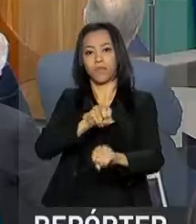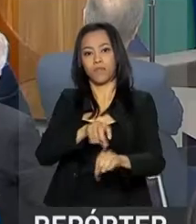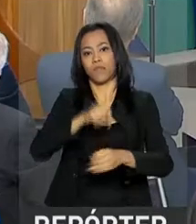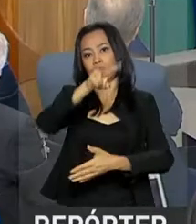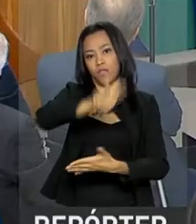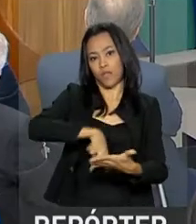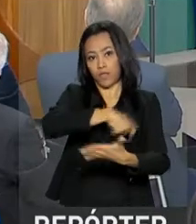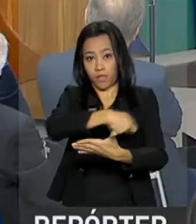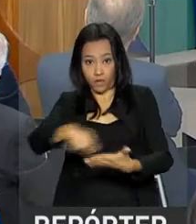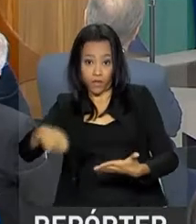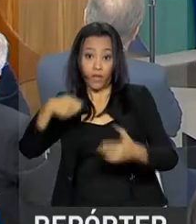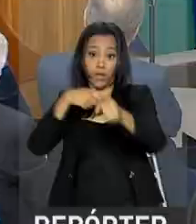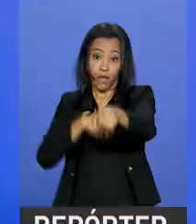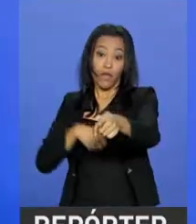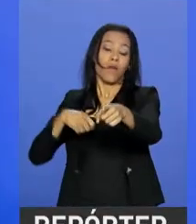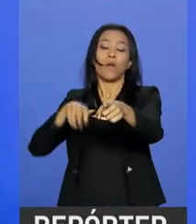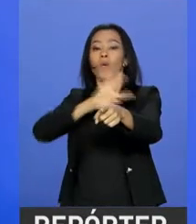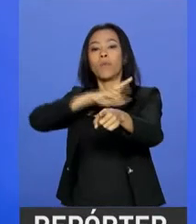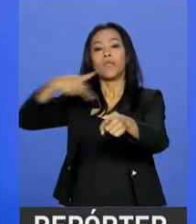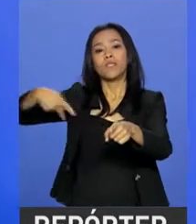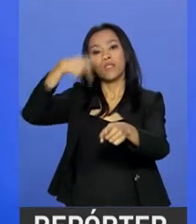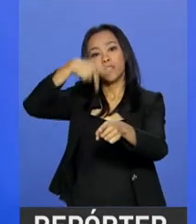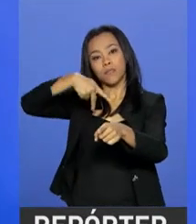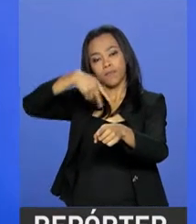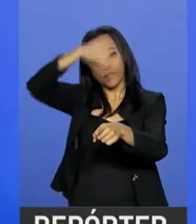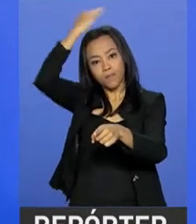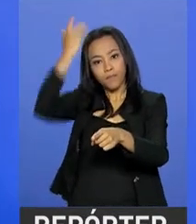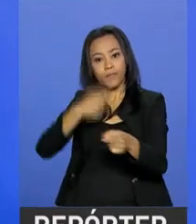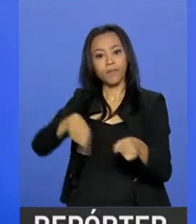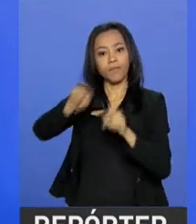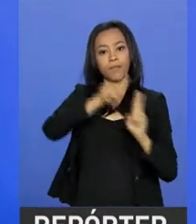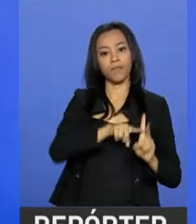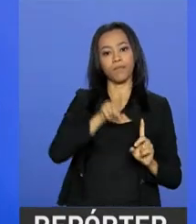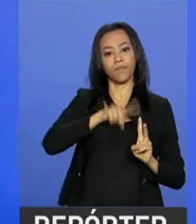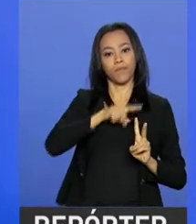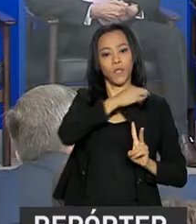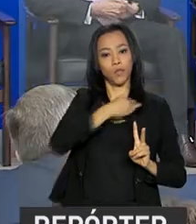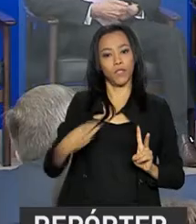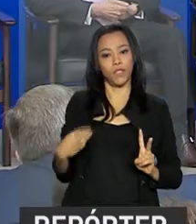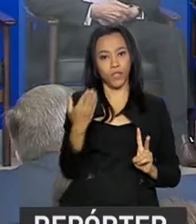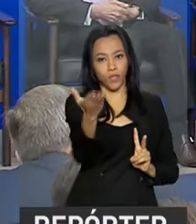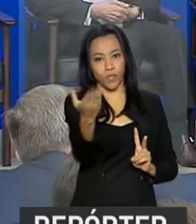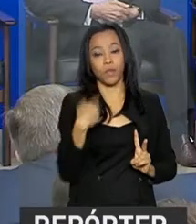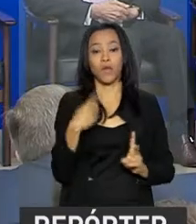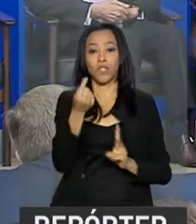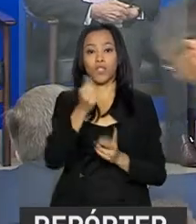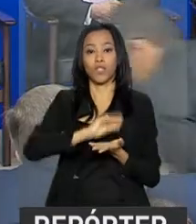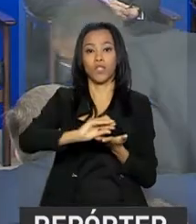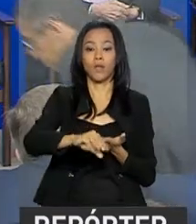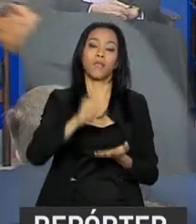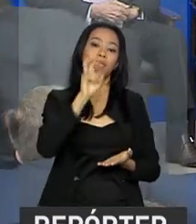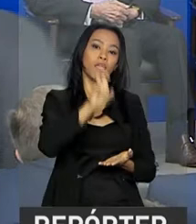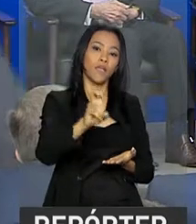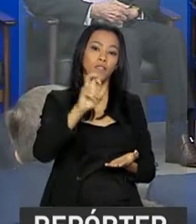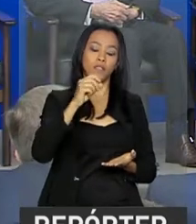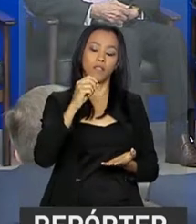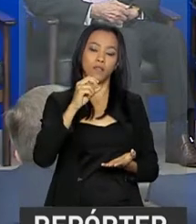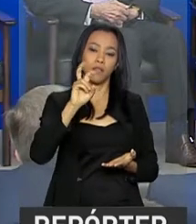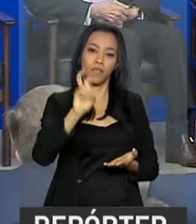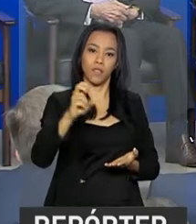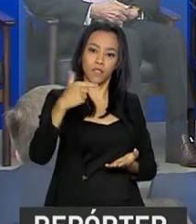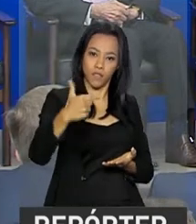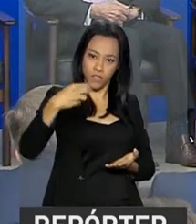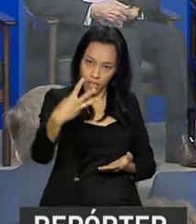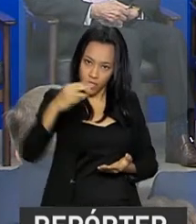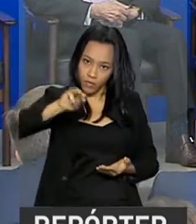país, o presidente Michel Temer e o ministro da Educação anunciaram a liberação de 523 milhões de reais